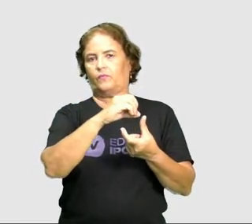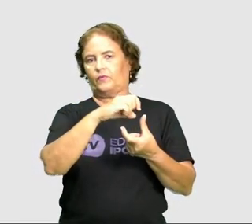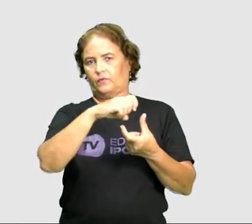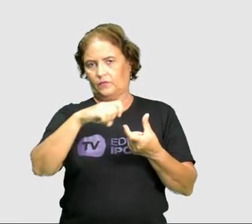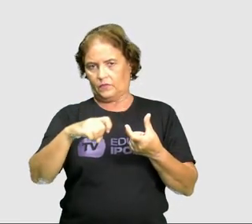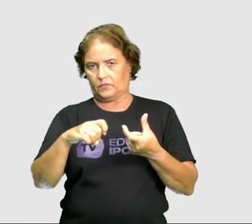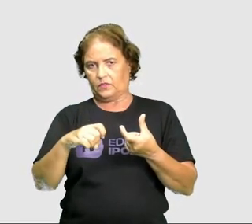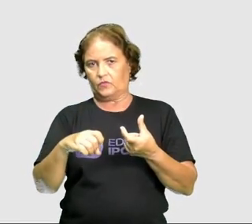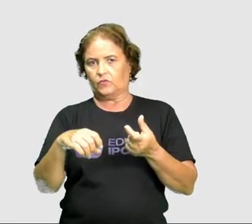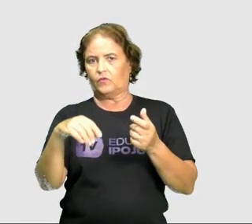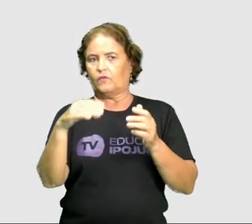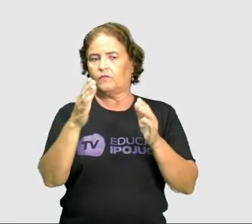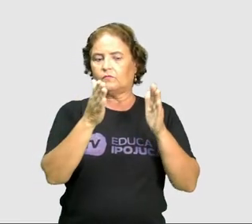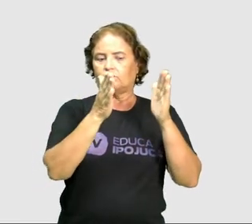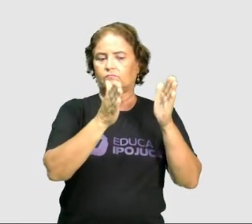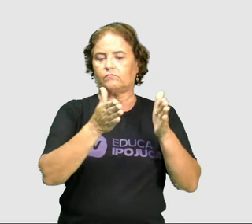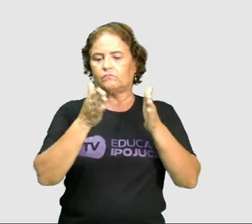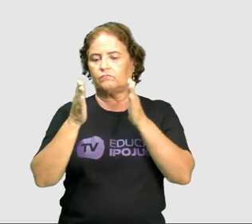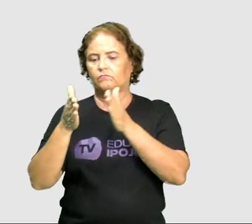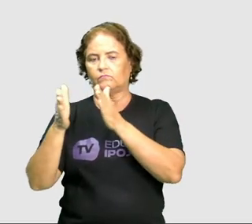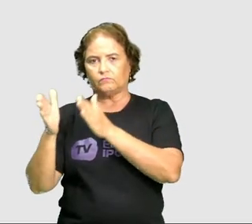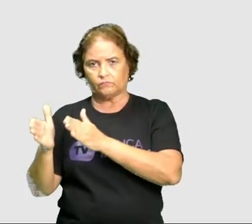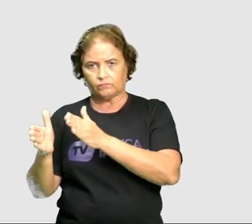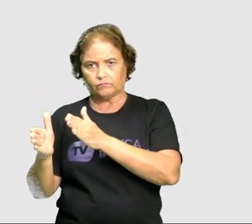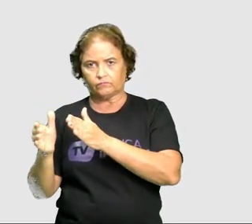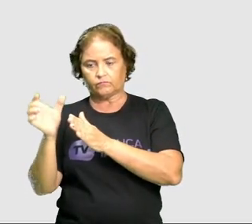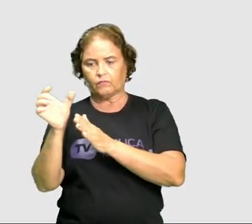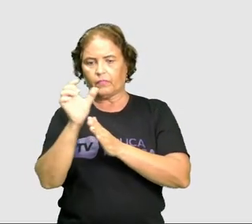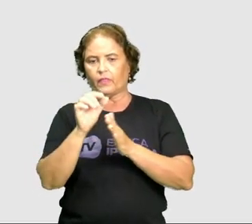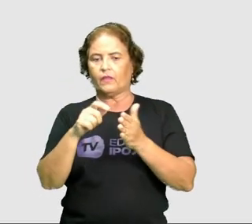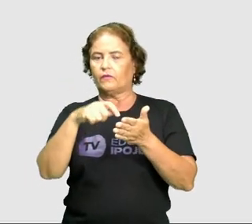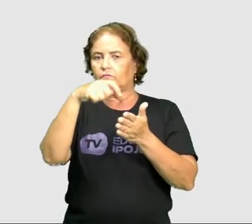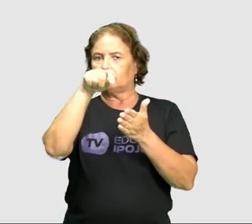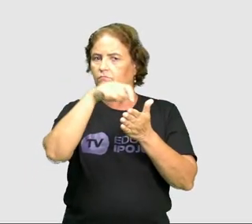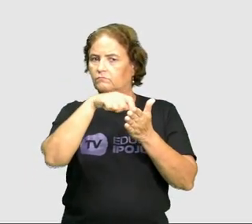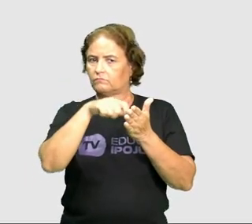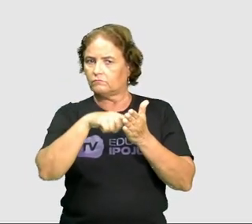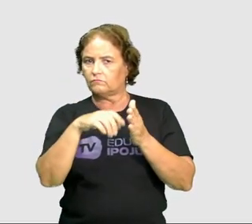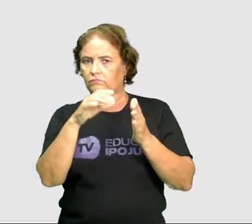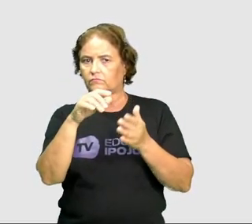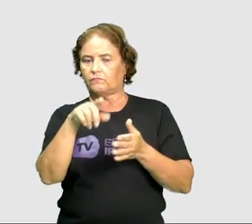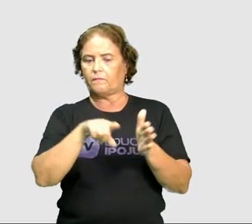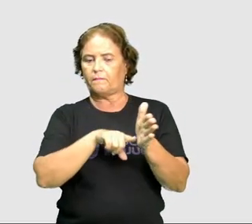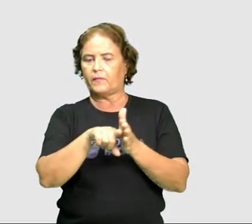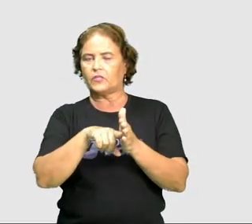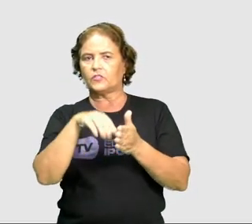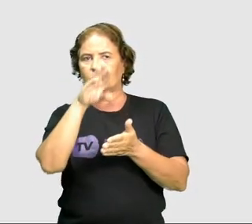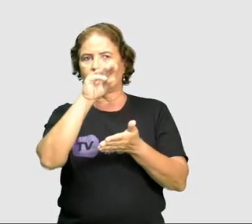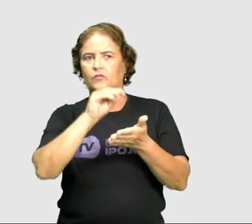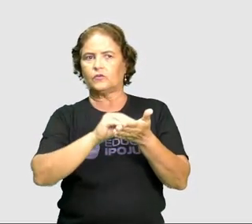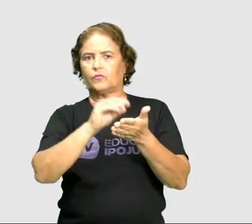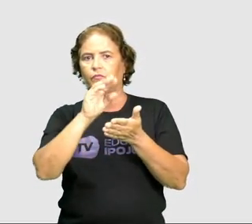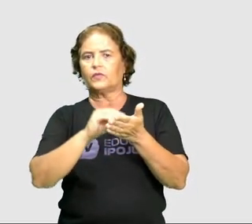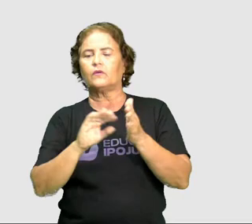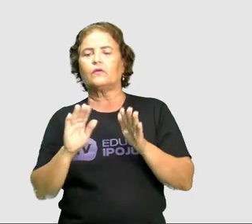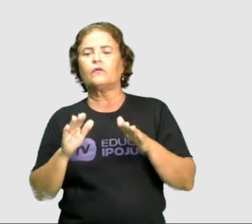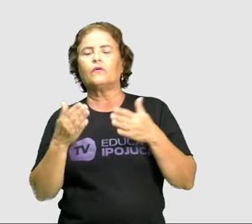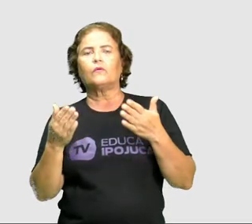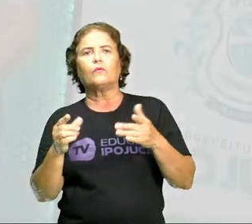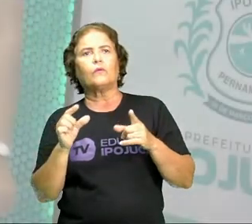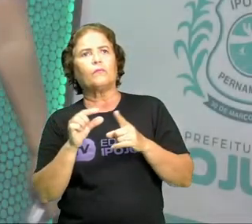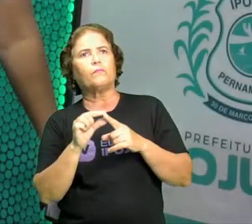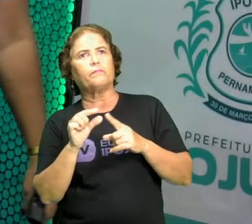listinha. Qual dessas palavras daqui ela é um oxítona? Qual dessas palavras ela é uma